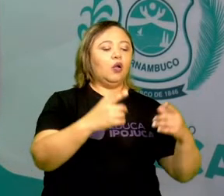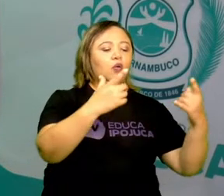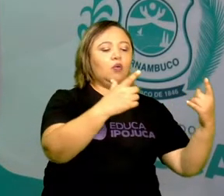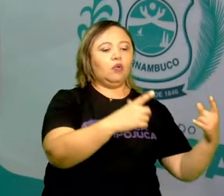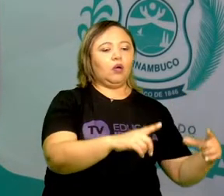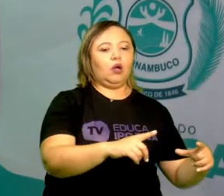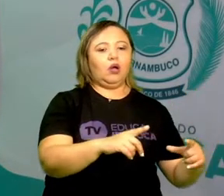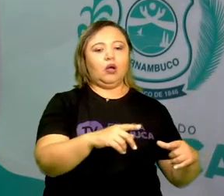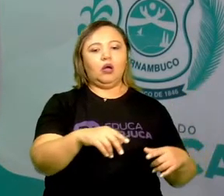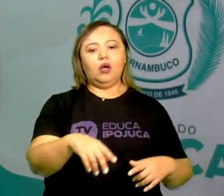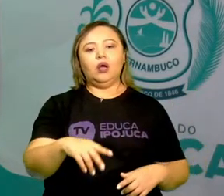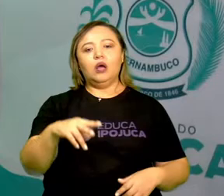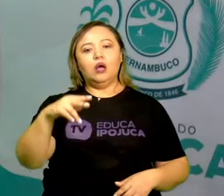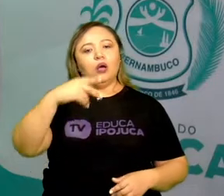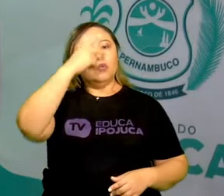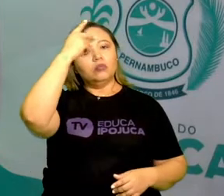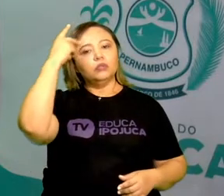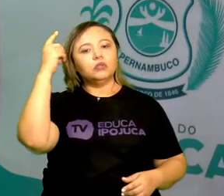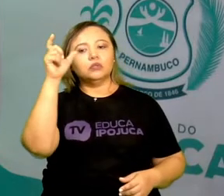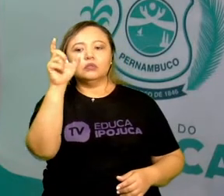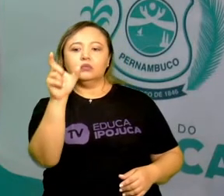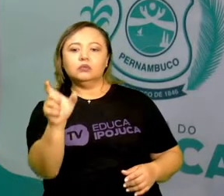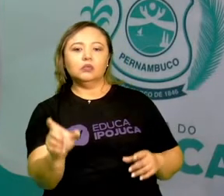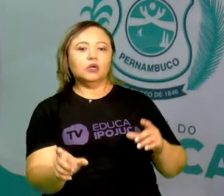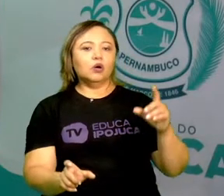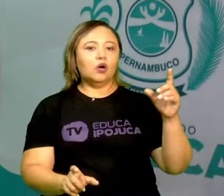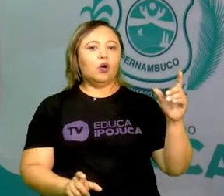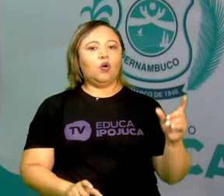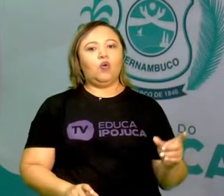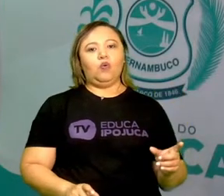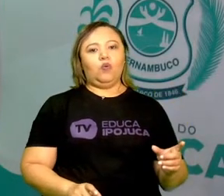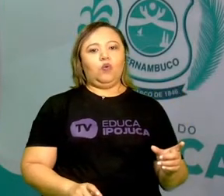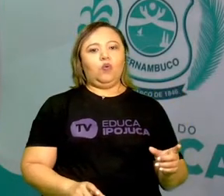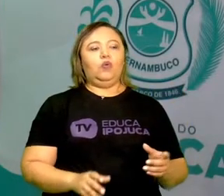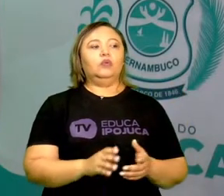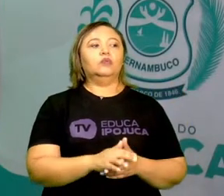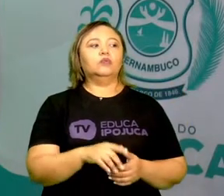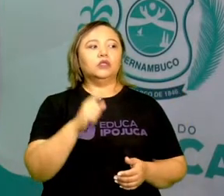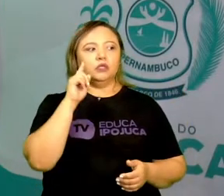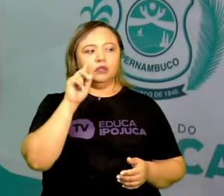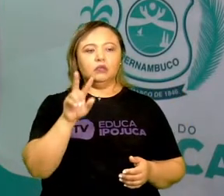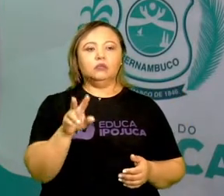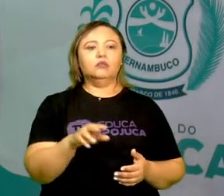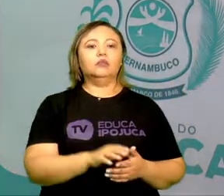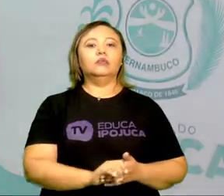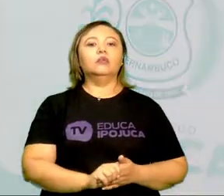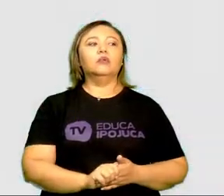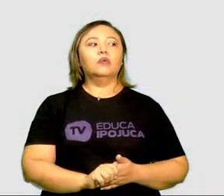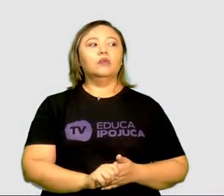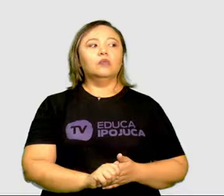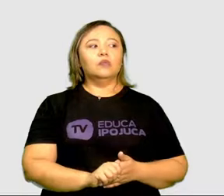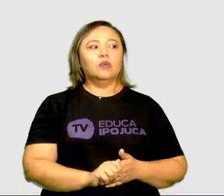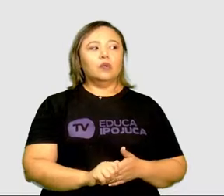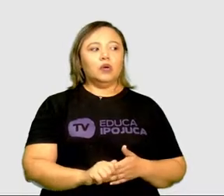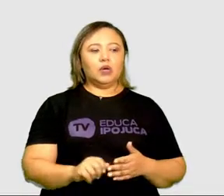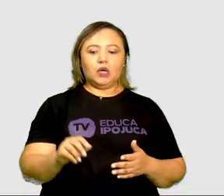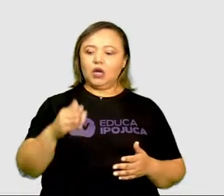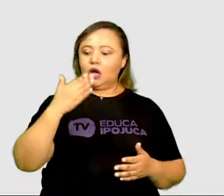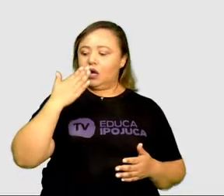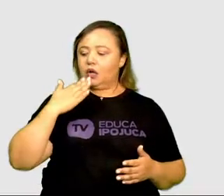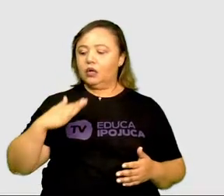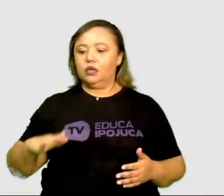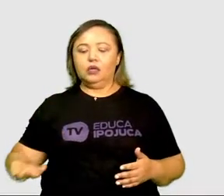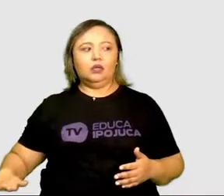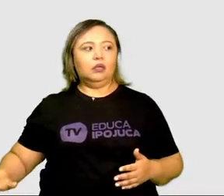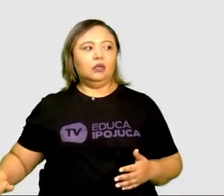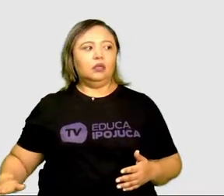ou uma obra. Vejamos o exemplo. Aí temos aí uma criança